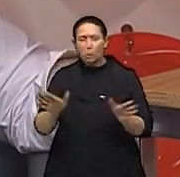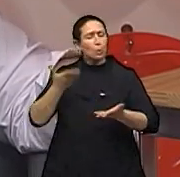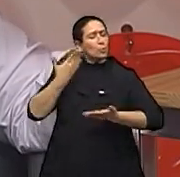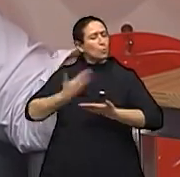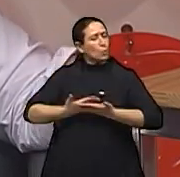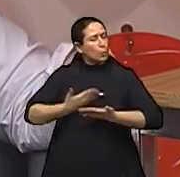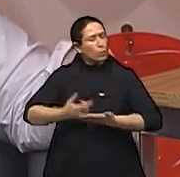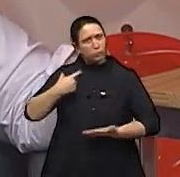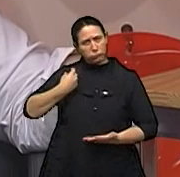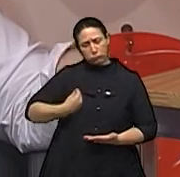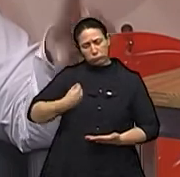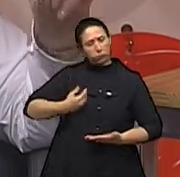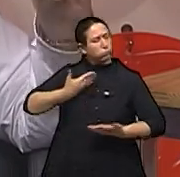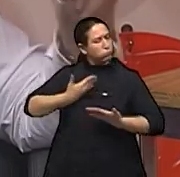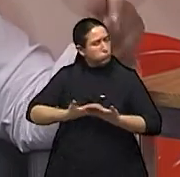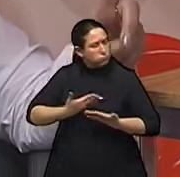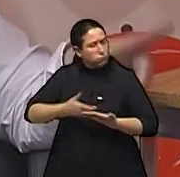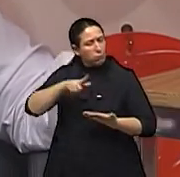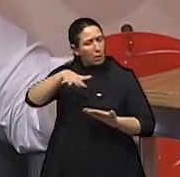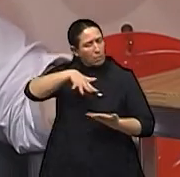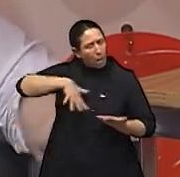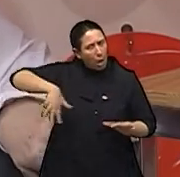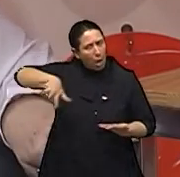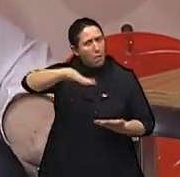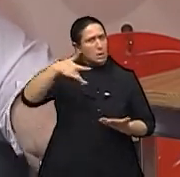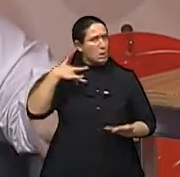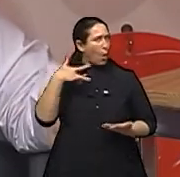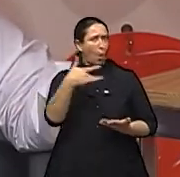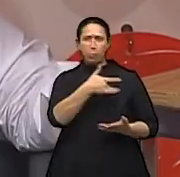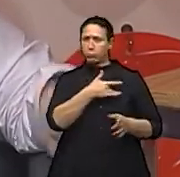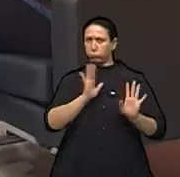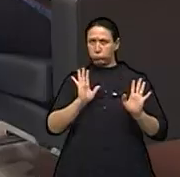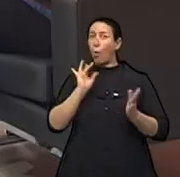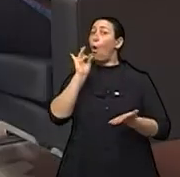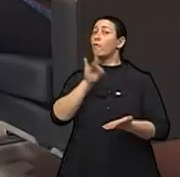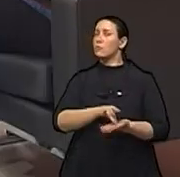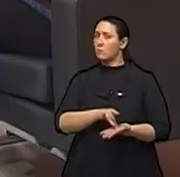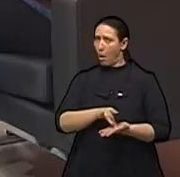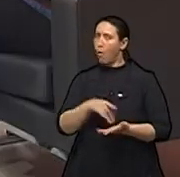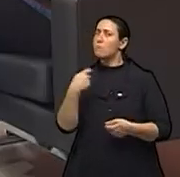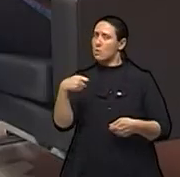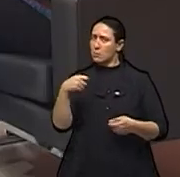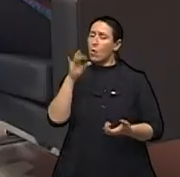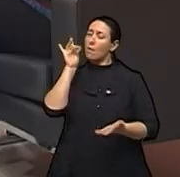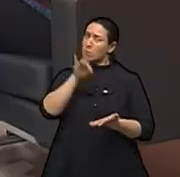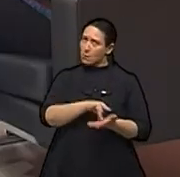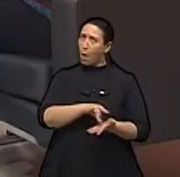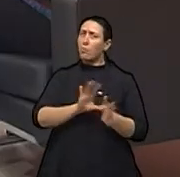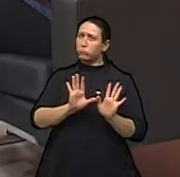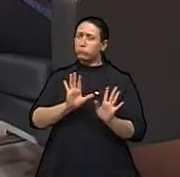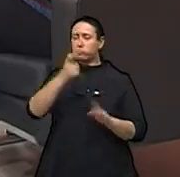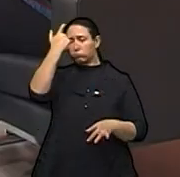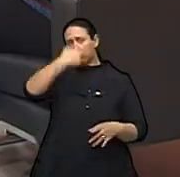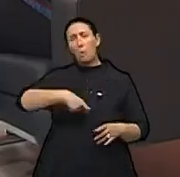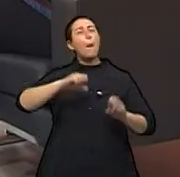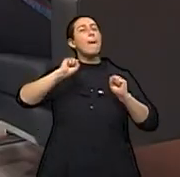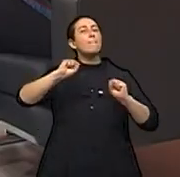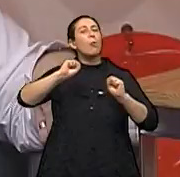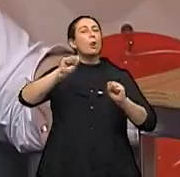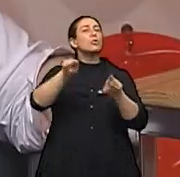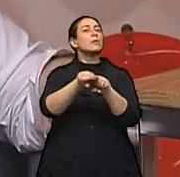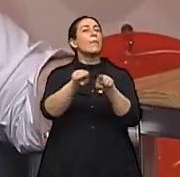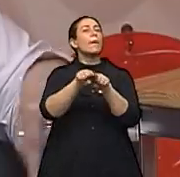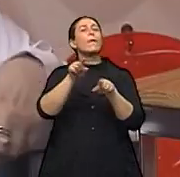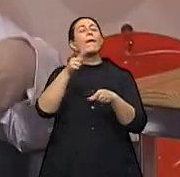estudante da área de saúde oficial ou alternativo. Terapeutas holísticos